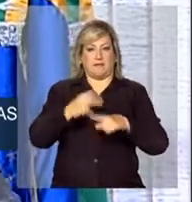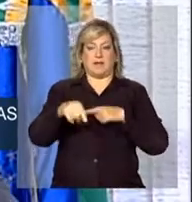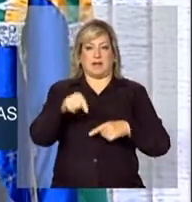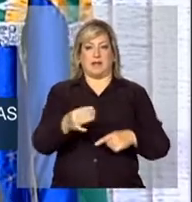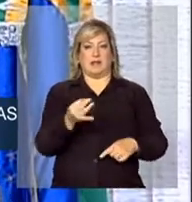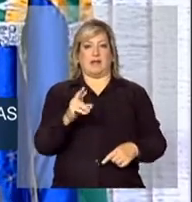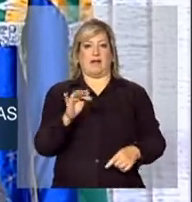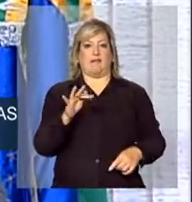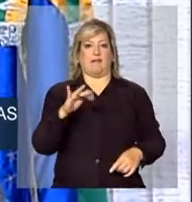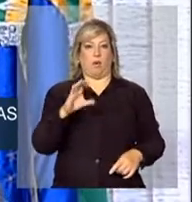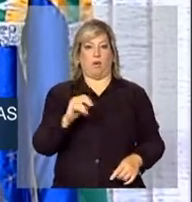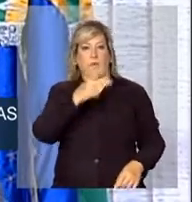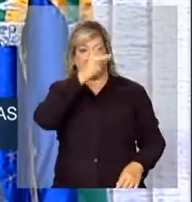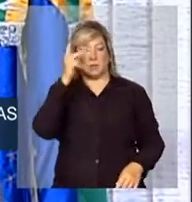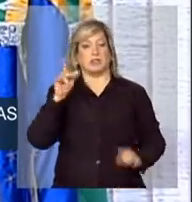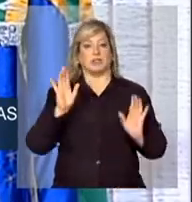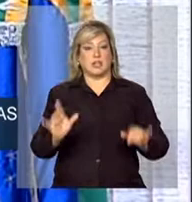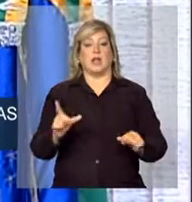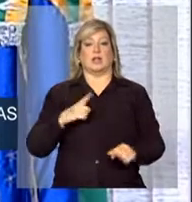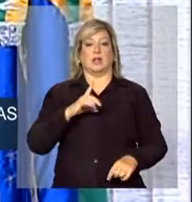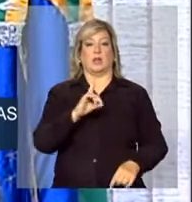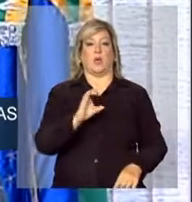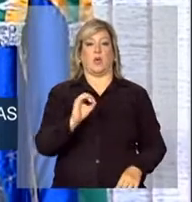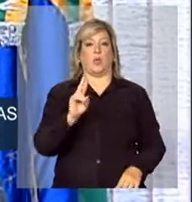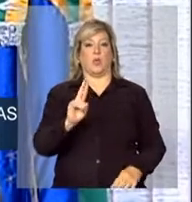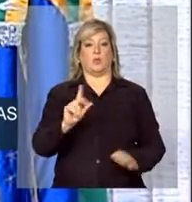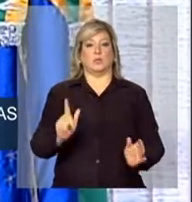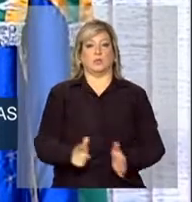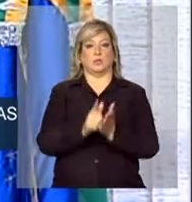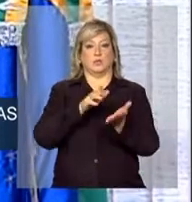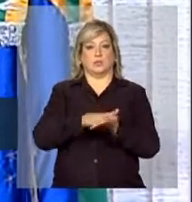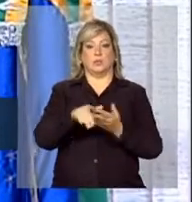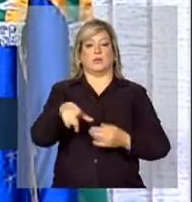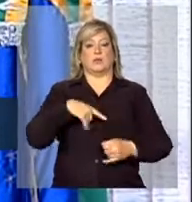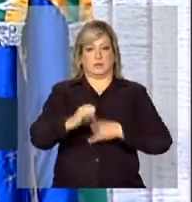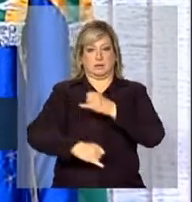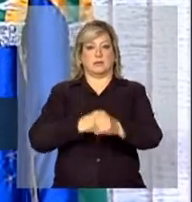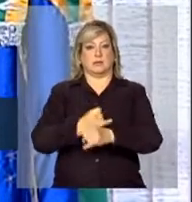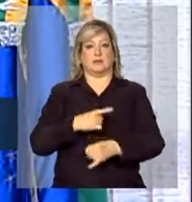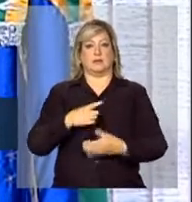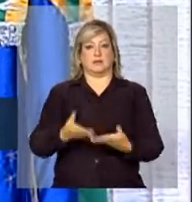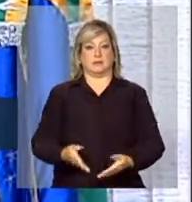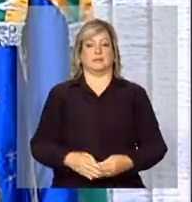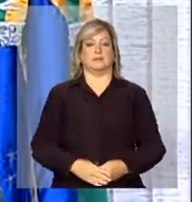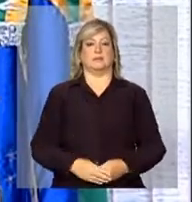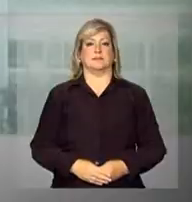publicada no Diário Oficial da União, no site que você vê aqui no vídeo. Malu.